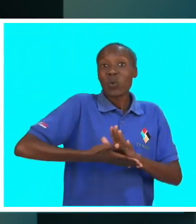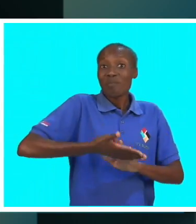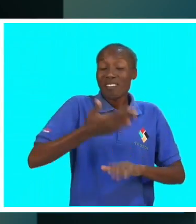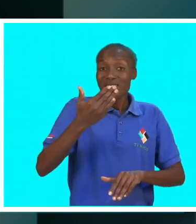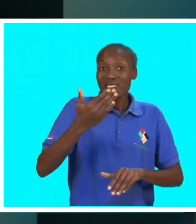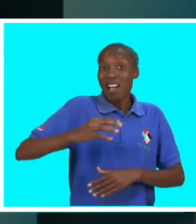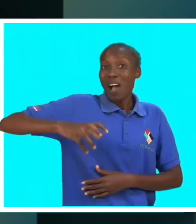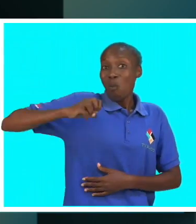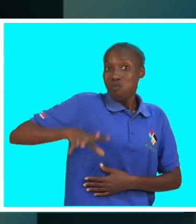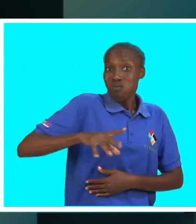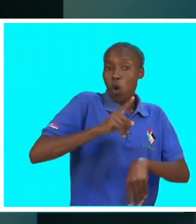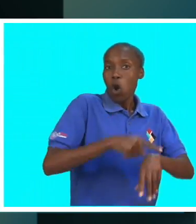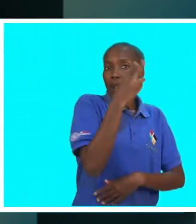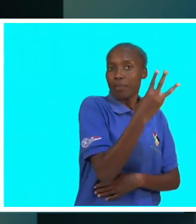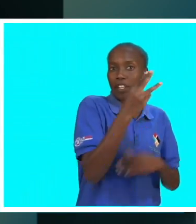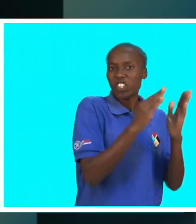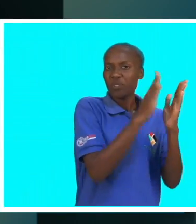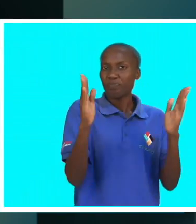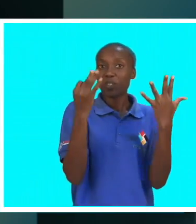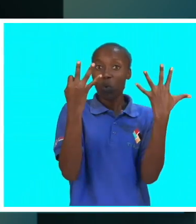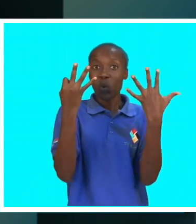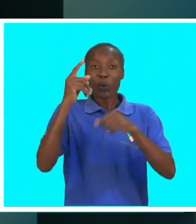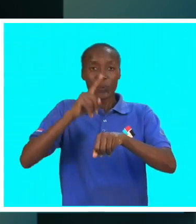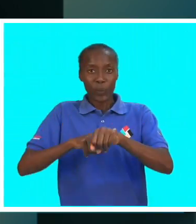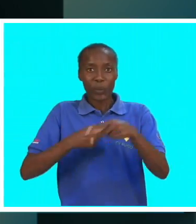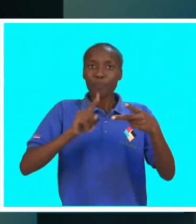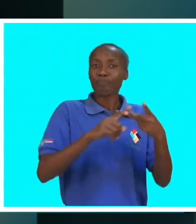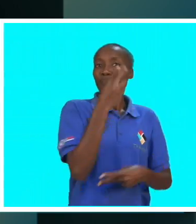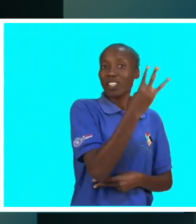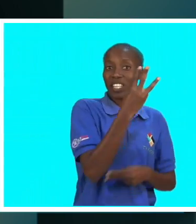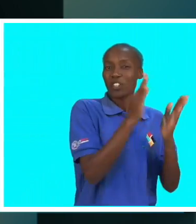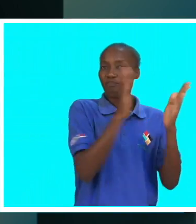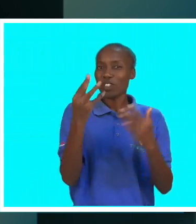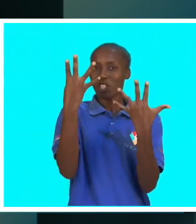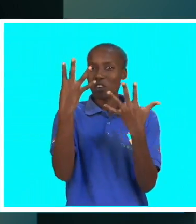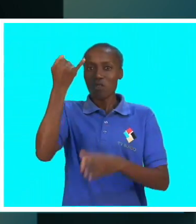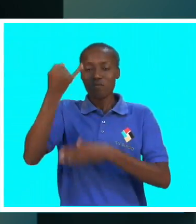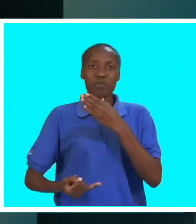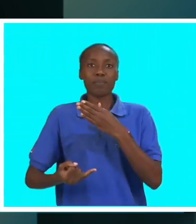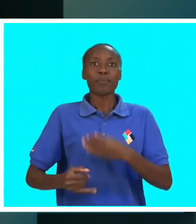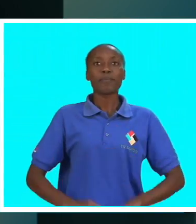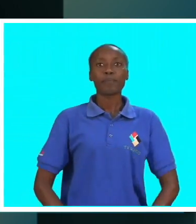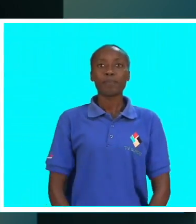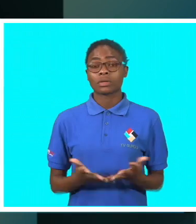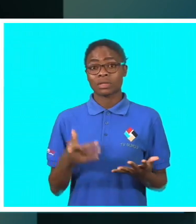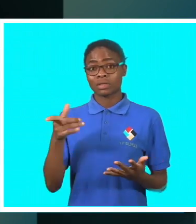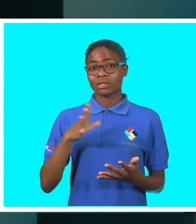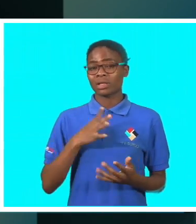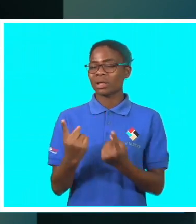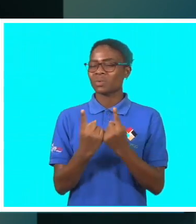sai, só sai das três até às oito, das três até às nove.